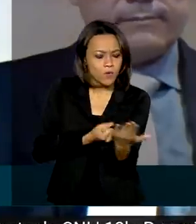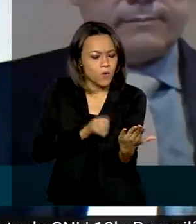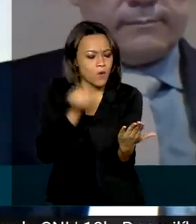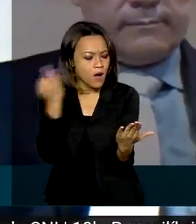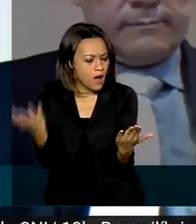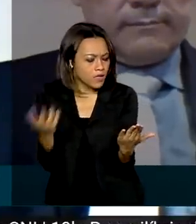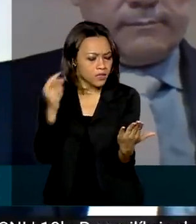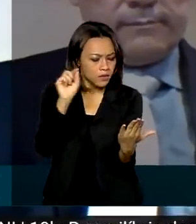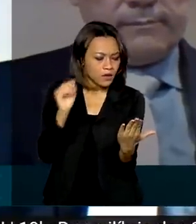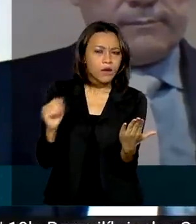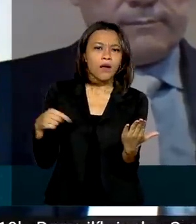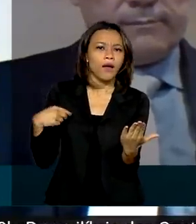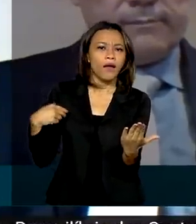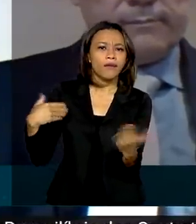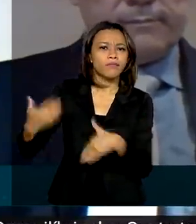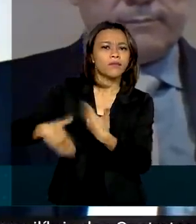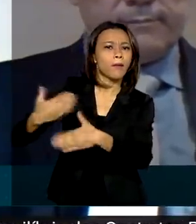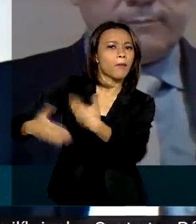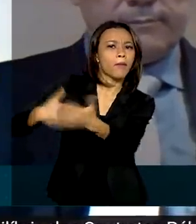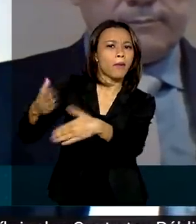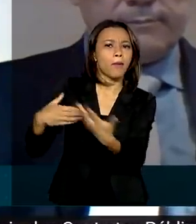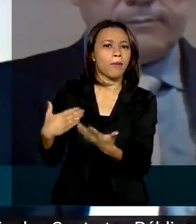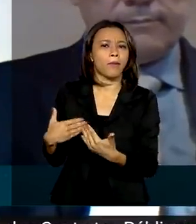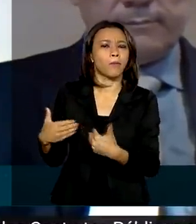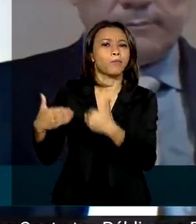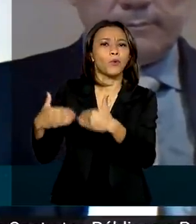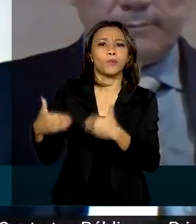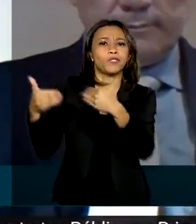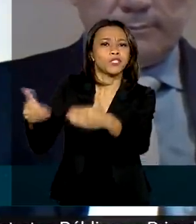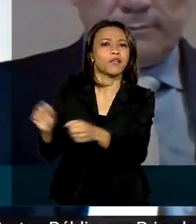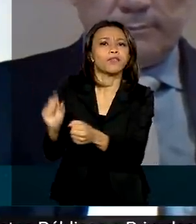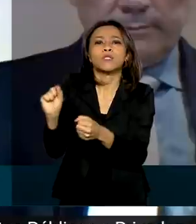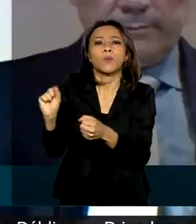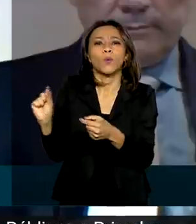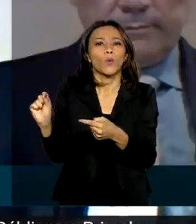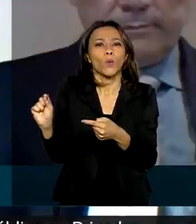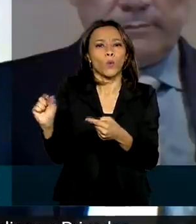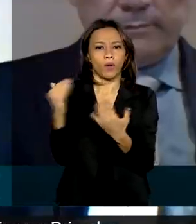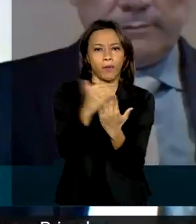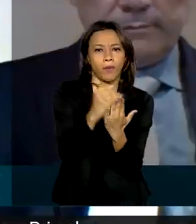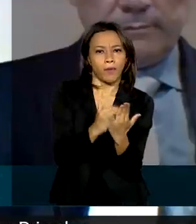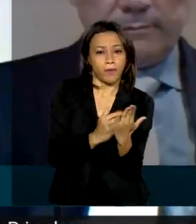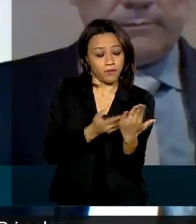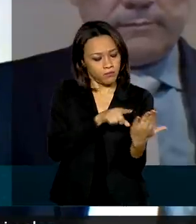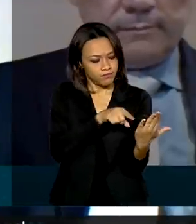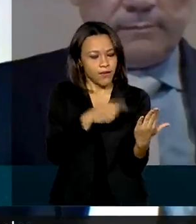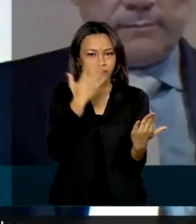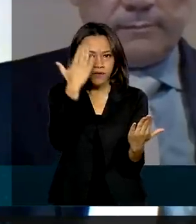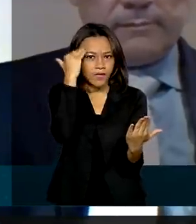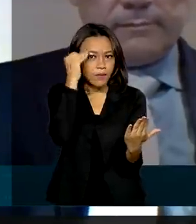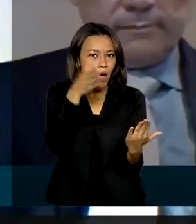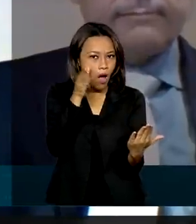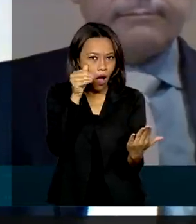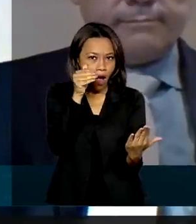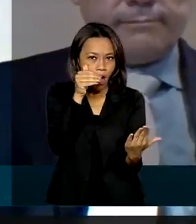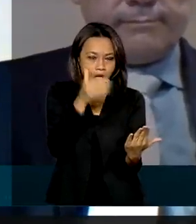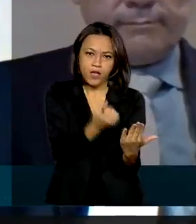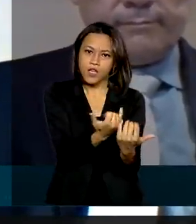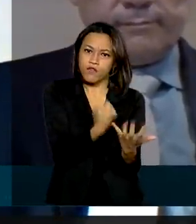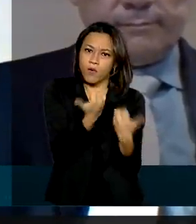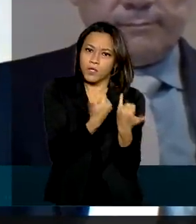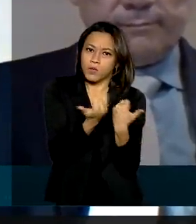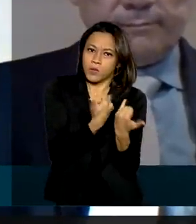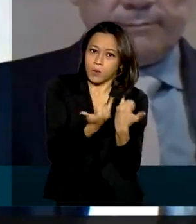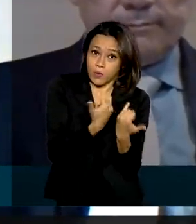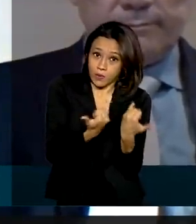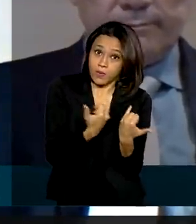as ações do nosso Ministério do Desenvolvimento Regional na sua cidade, qual o status de cada obra, de preferência a obra georreferenciada por um